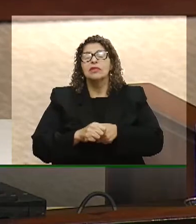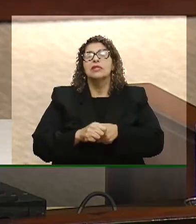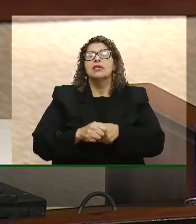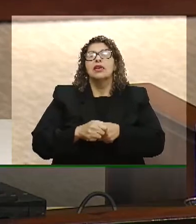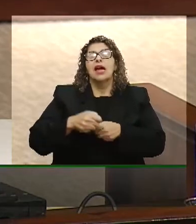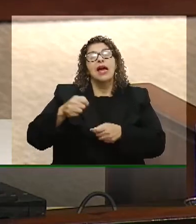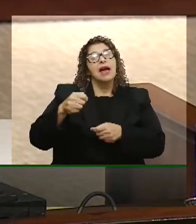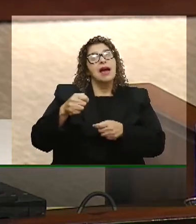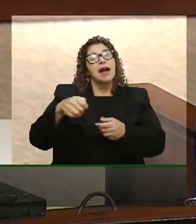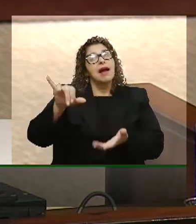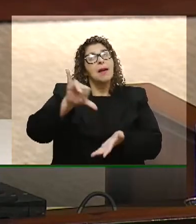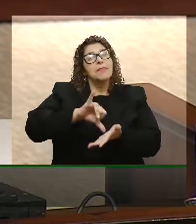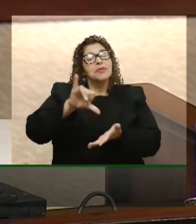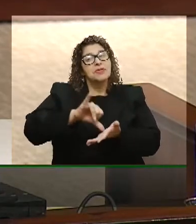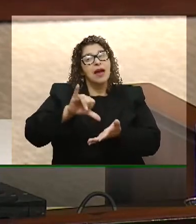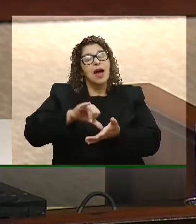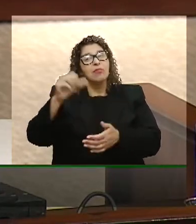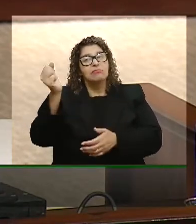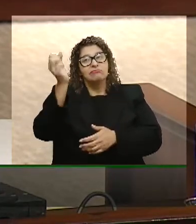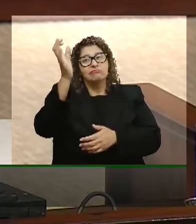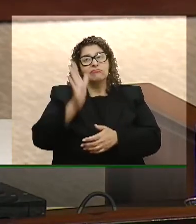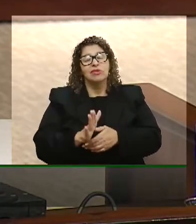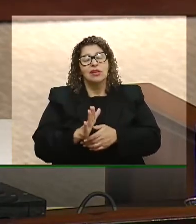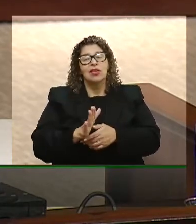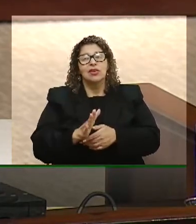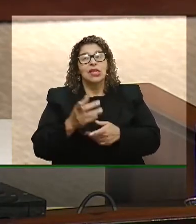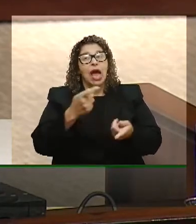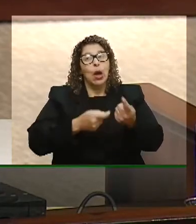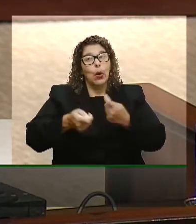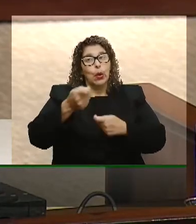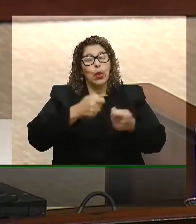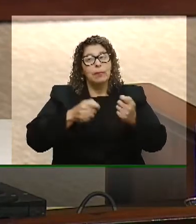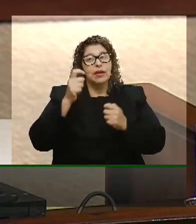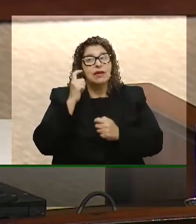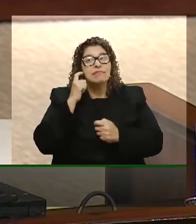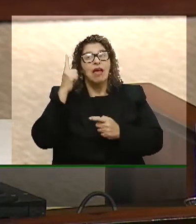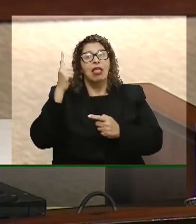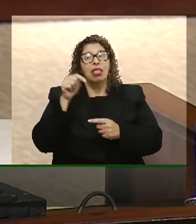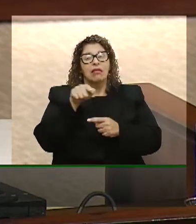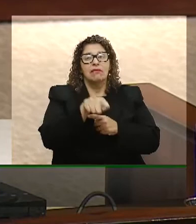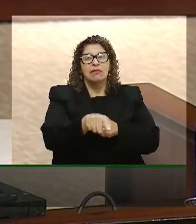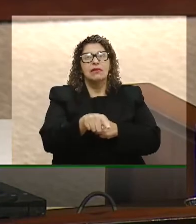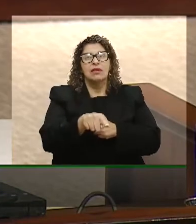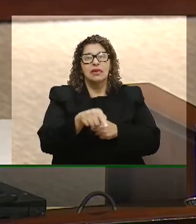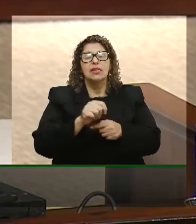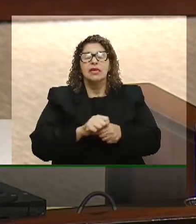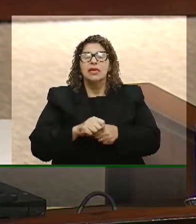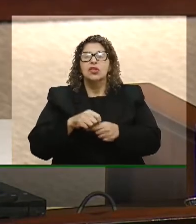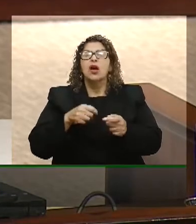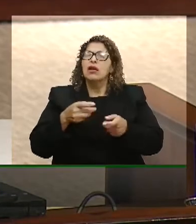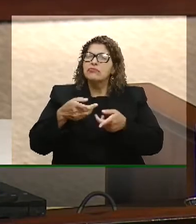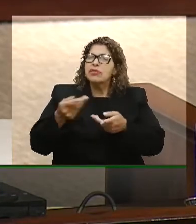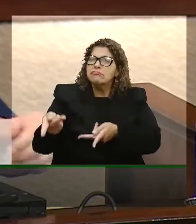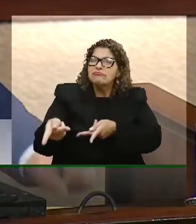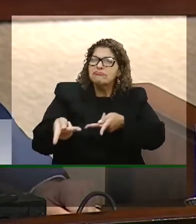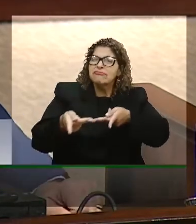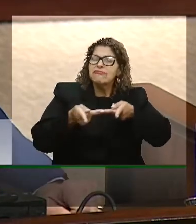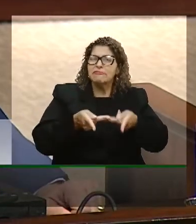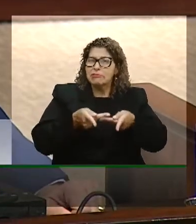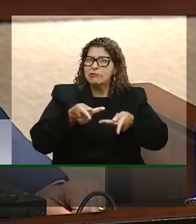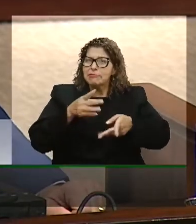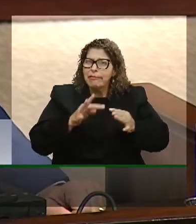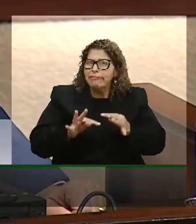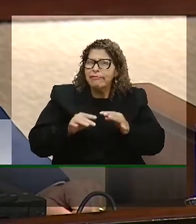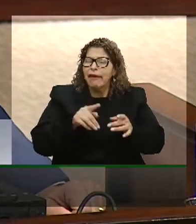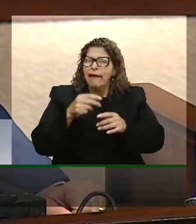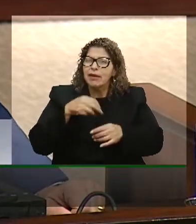nós fizemos uma comissão uma visita técnica pela comissão de economia e conhecemos o sistema de desenvolvimento de